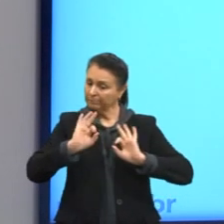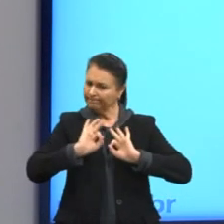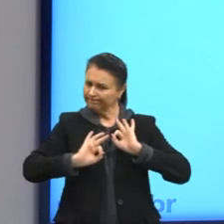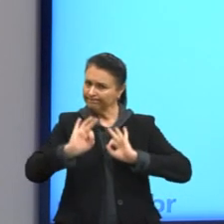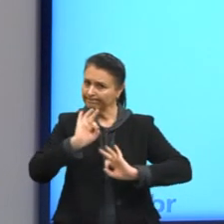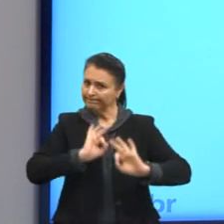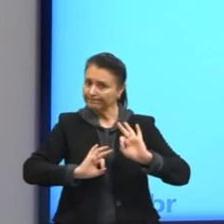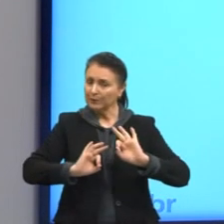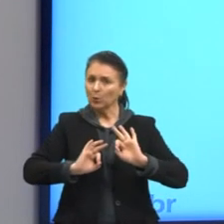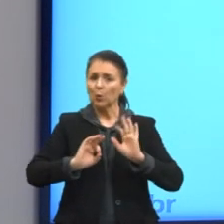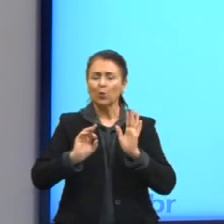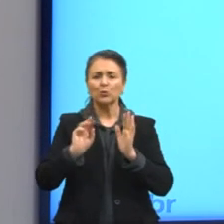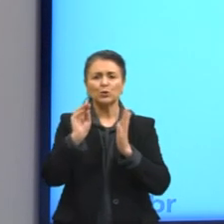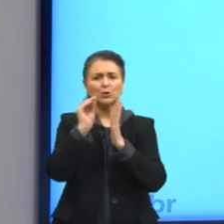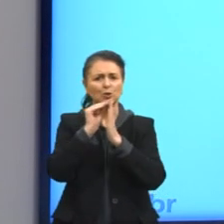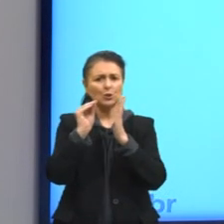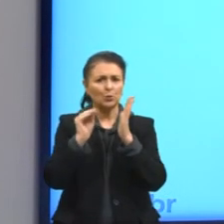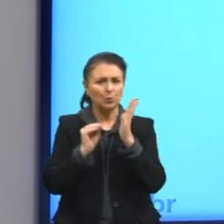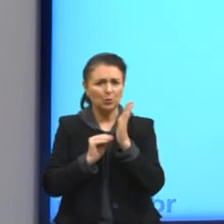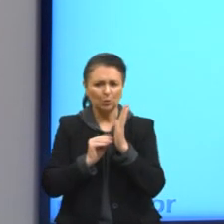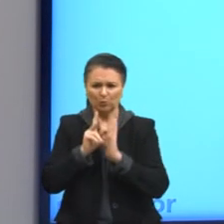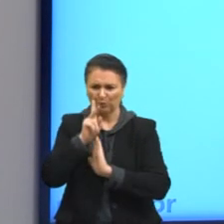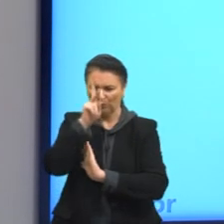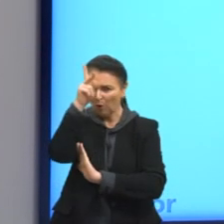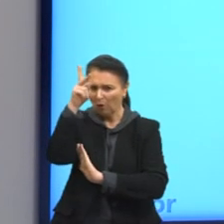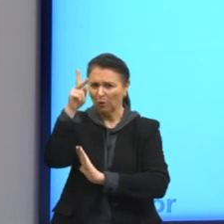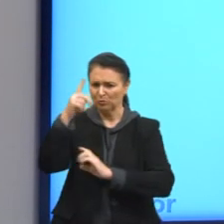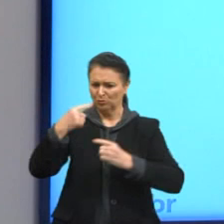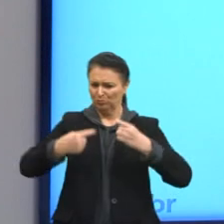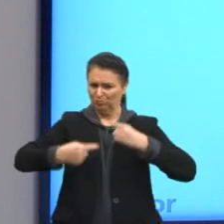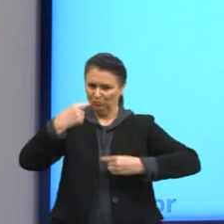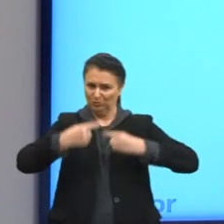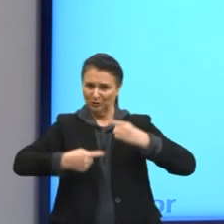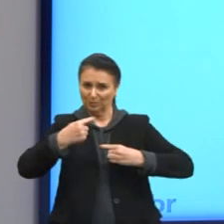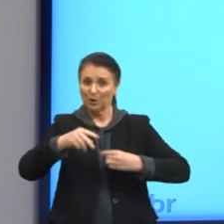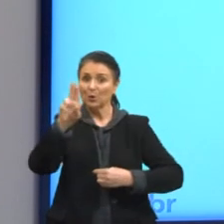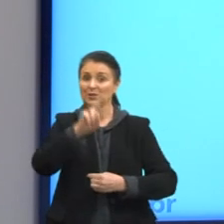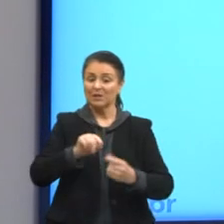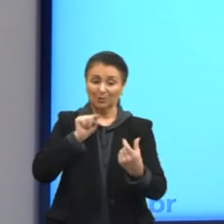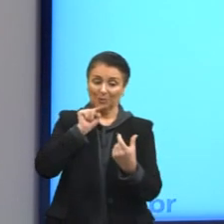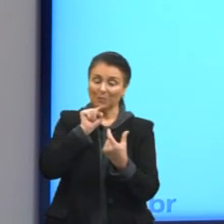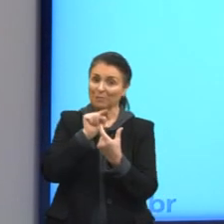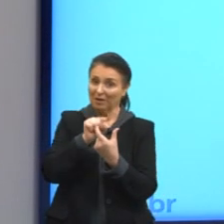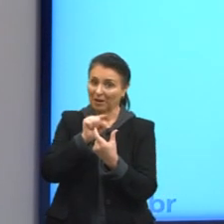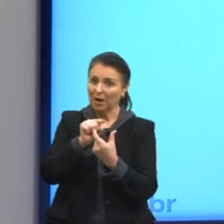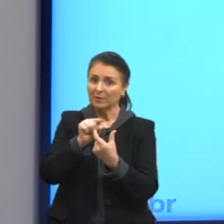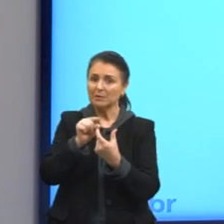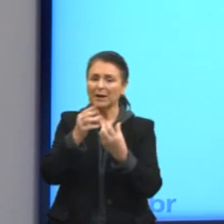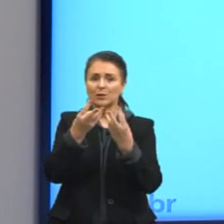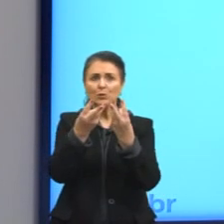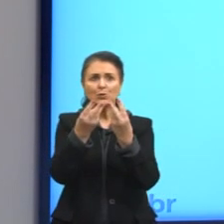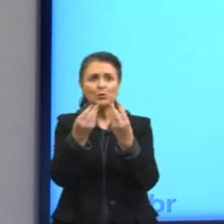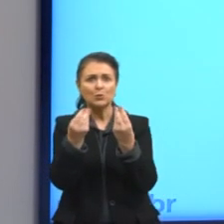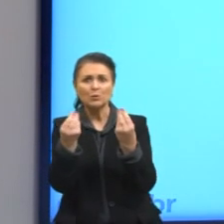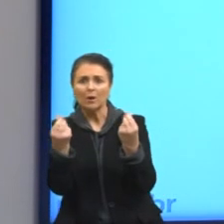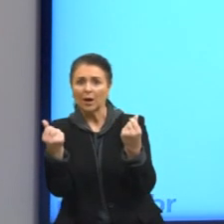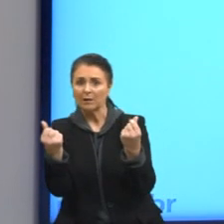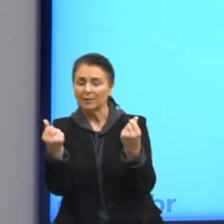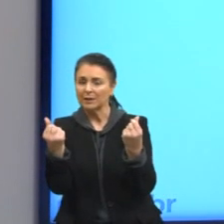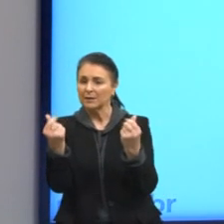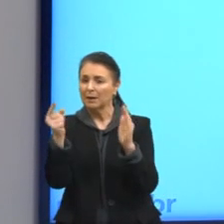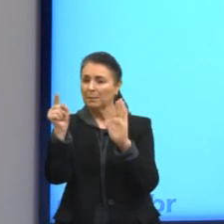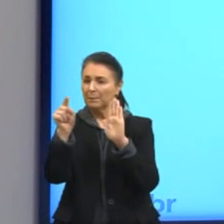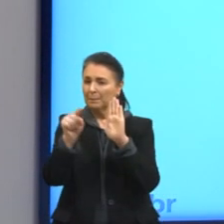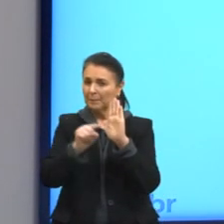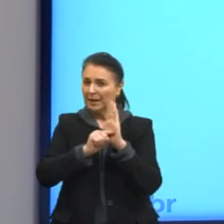conteúdos fortes e polêmicos por termos, por uso de termos mais suaves e menos provocantes.